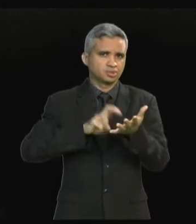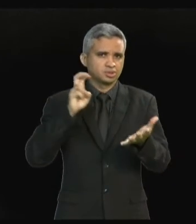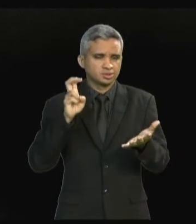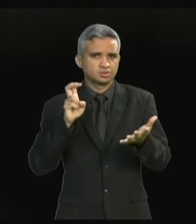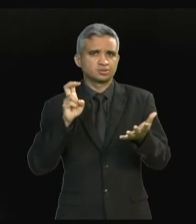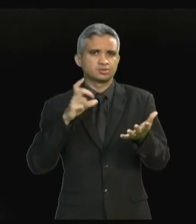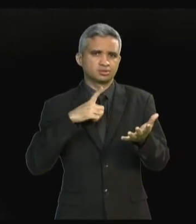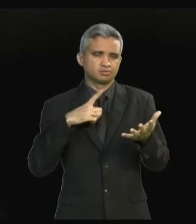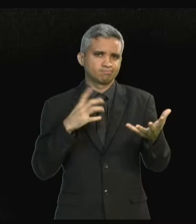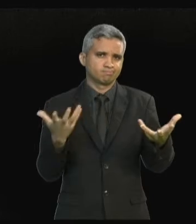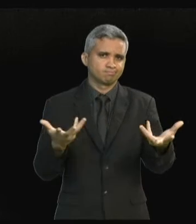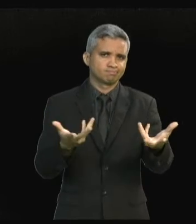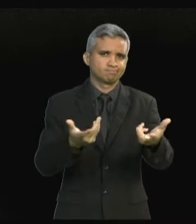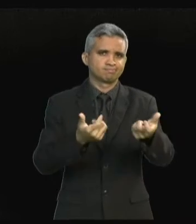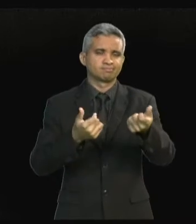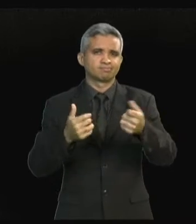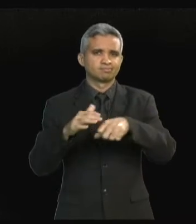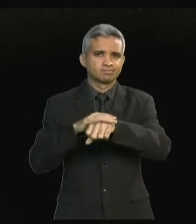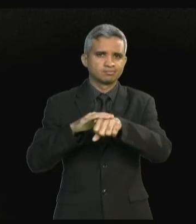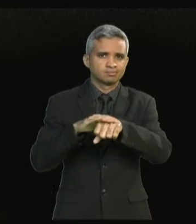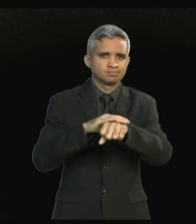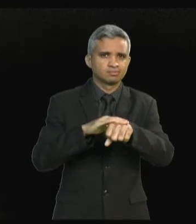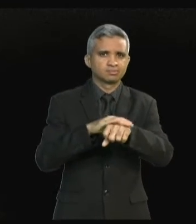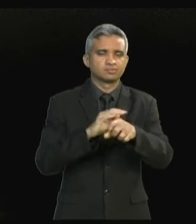junto com toda a equipe da SECAP,